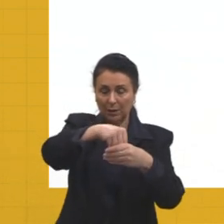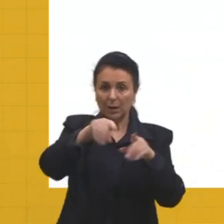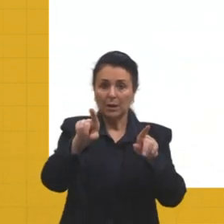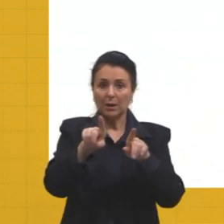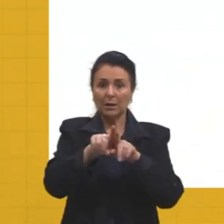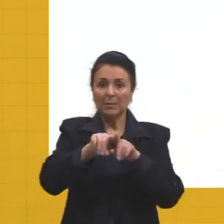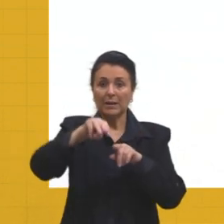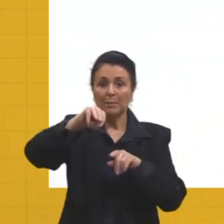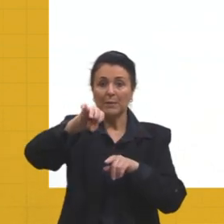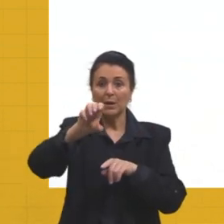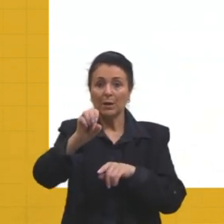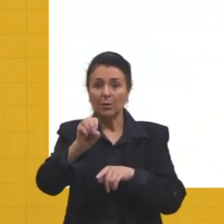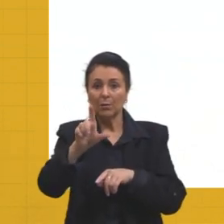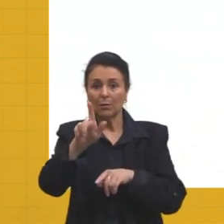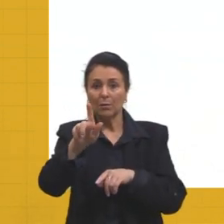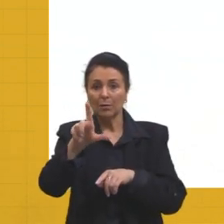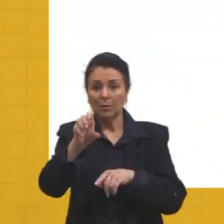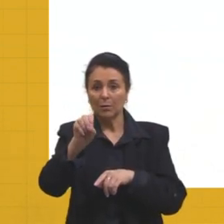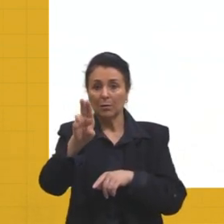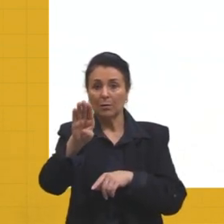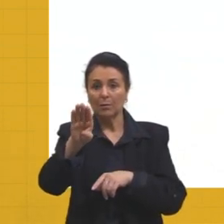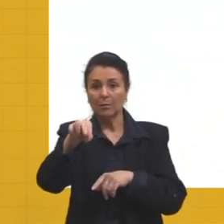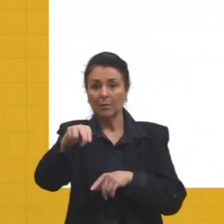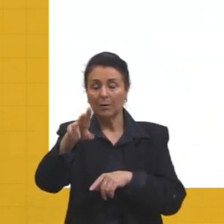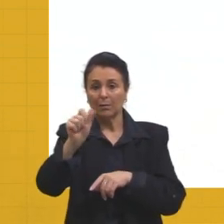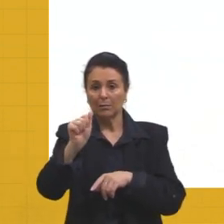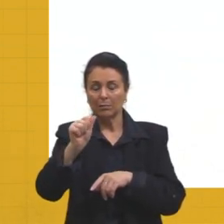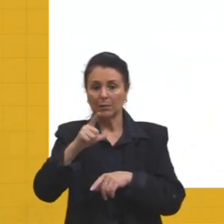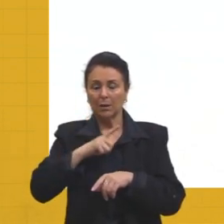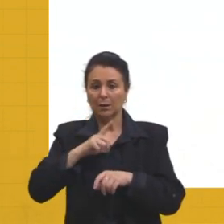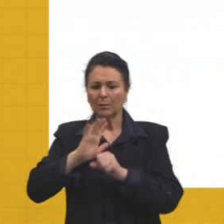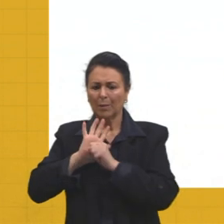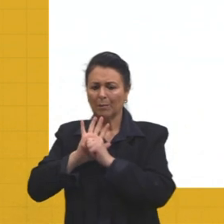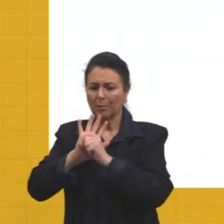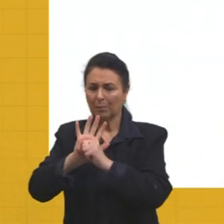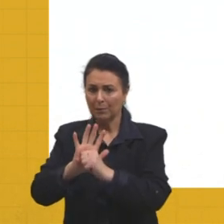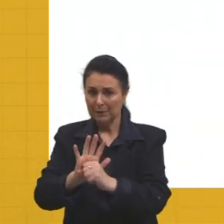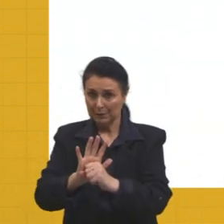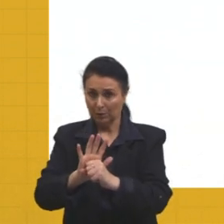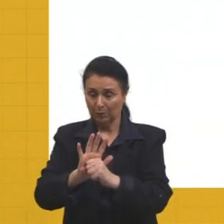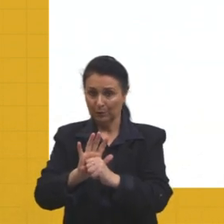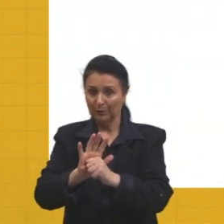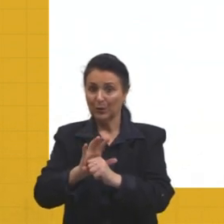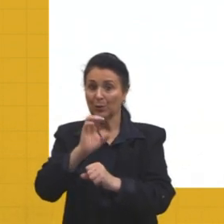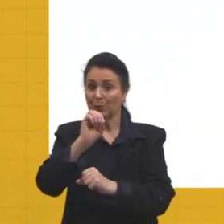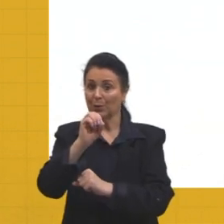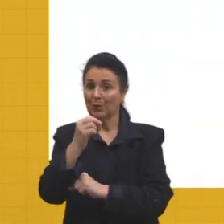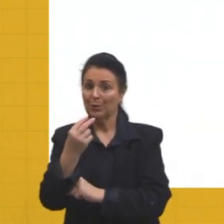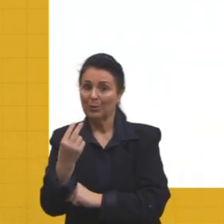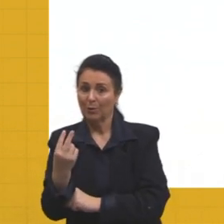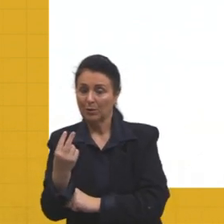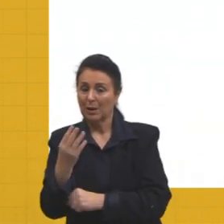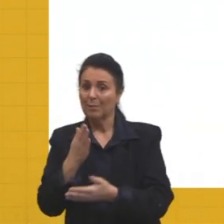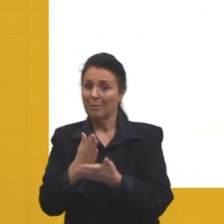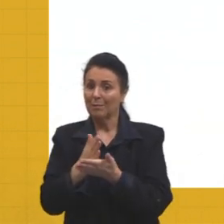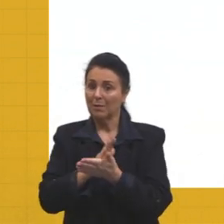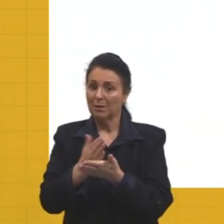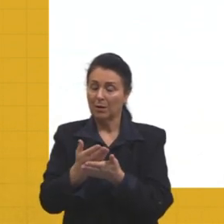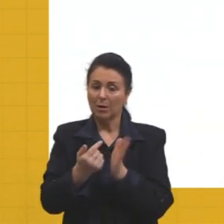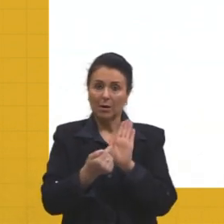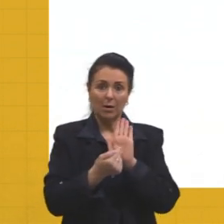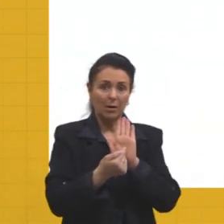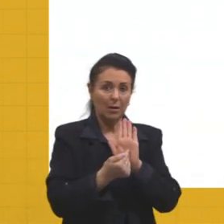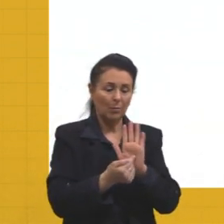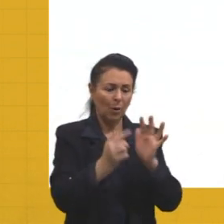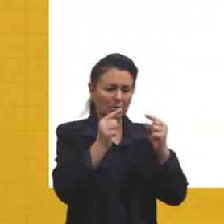mioglobina em função da pressão parcial de oxigênio e reflete a afinidade